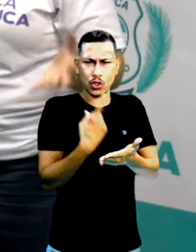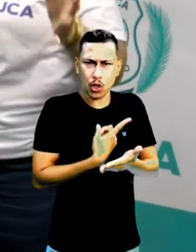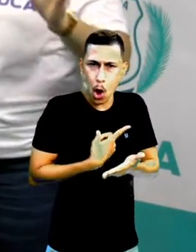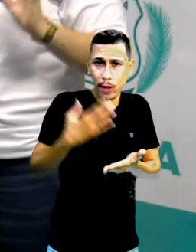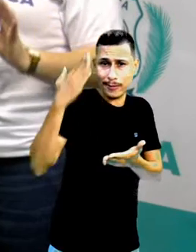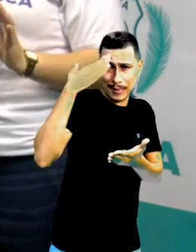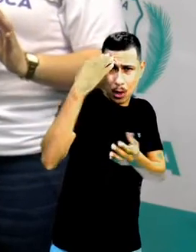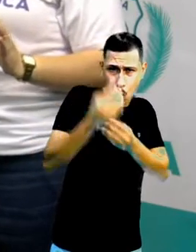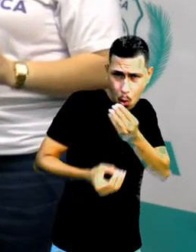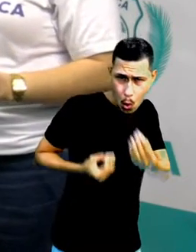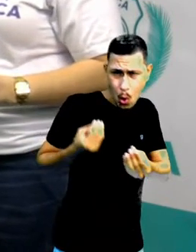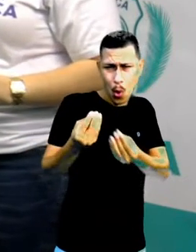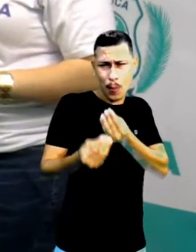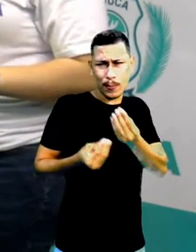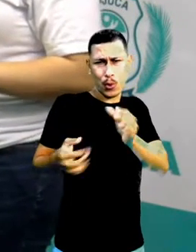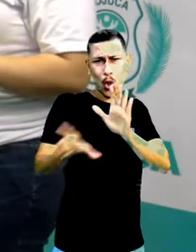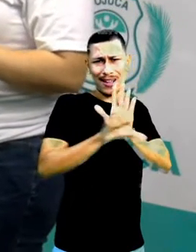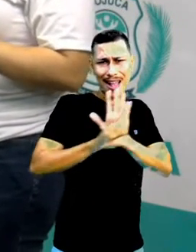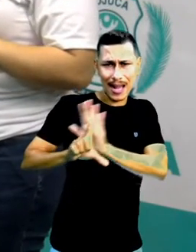eu devo agir diante dessa lei.